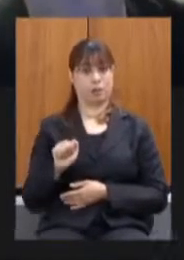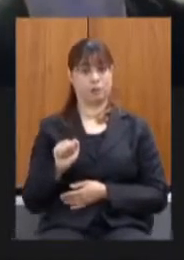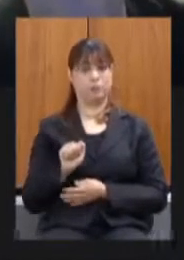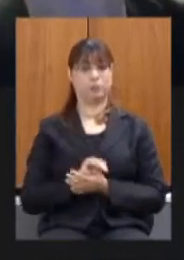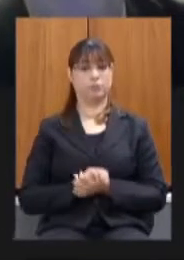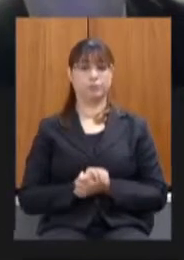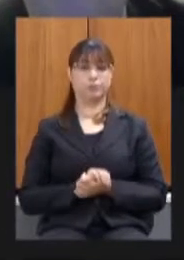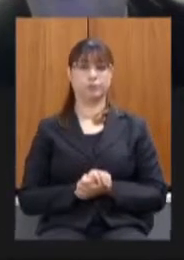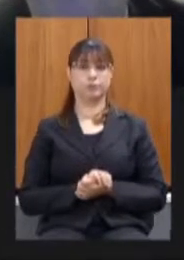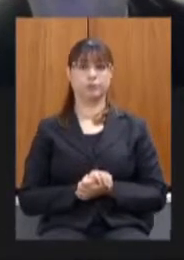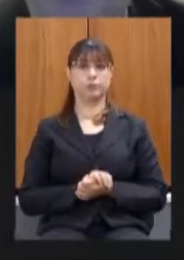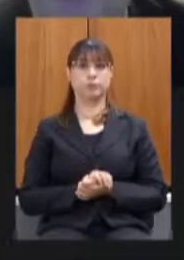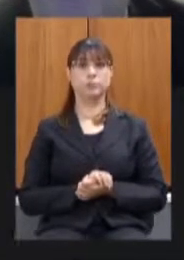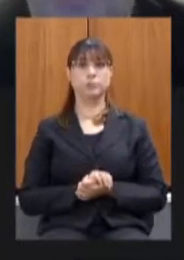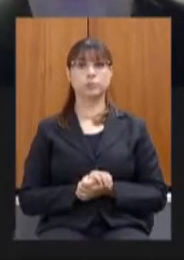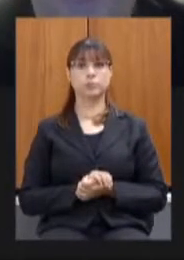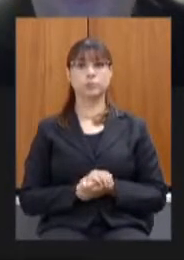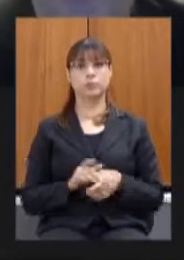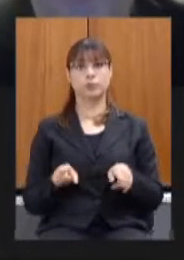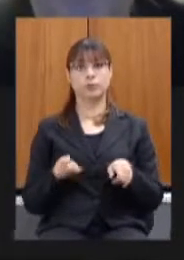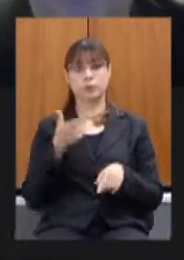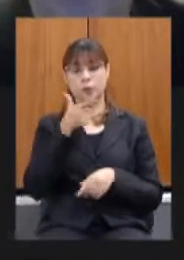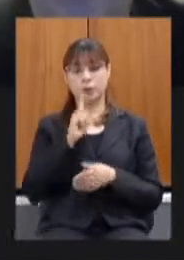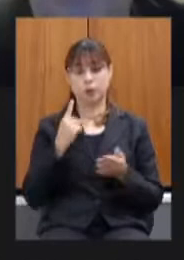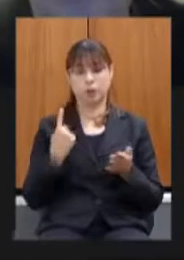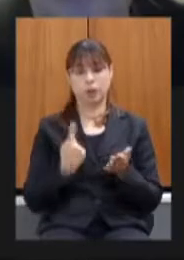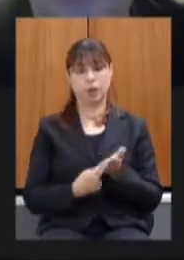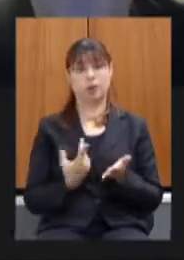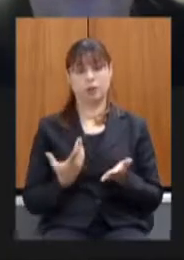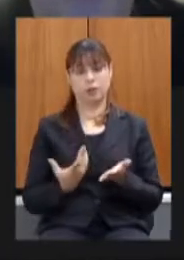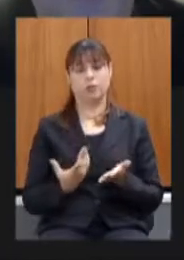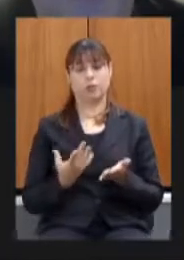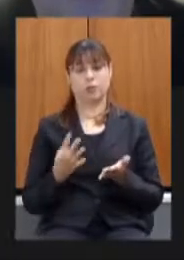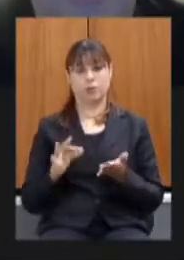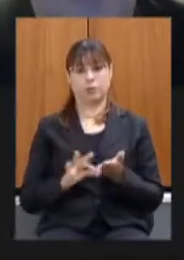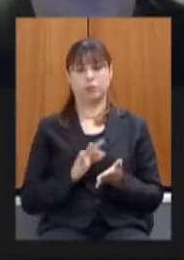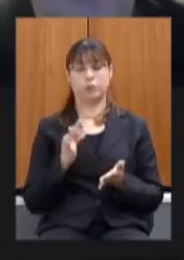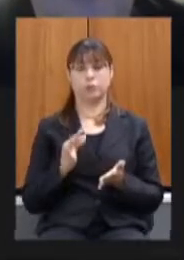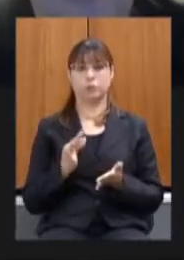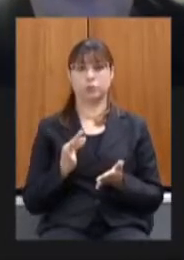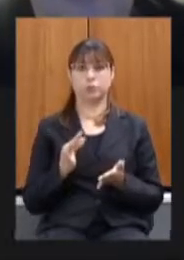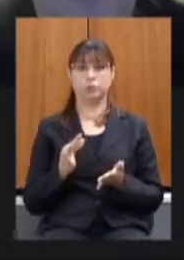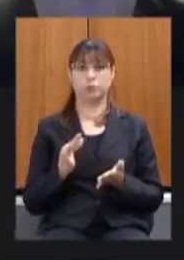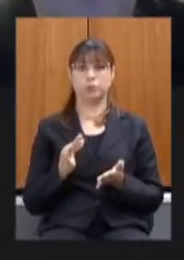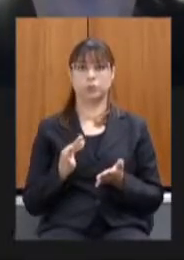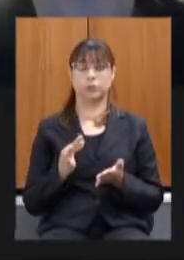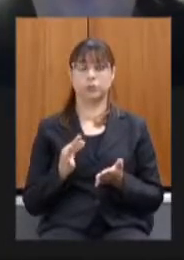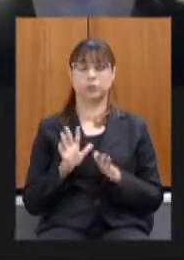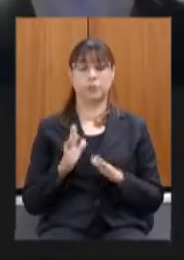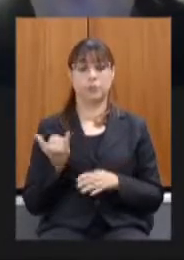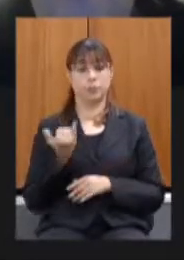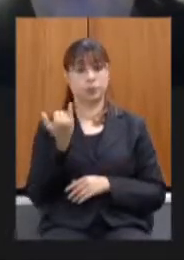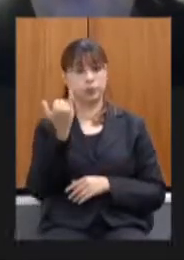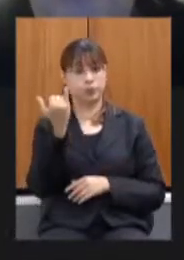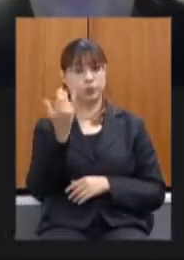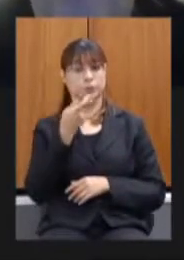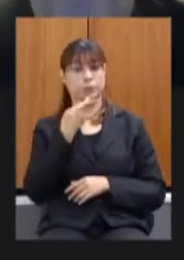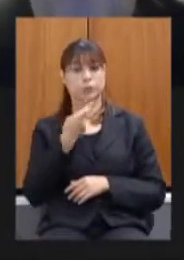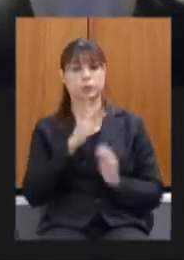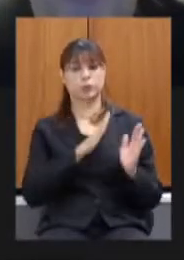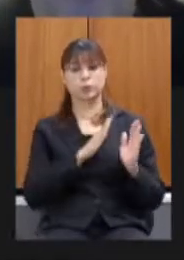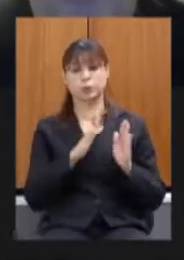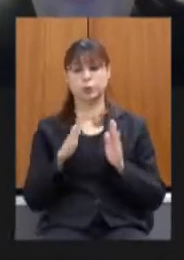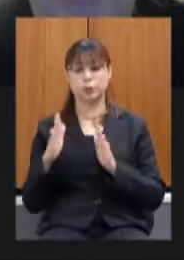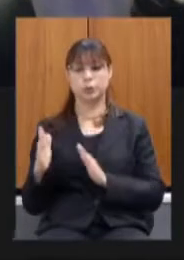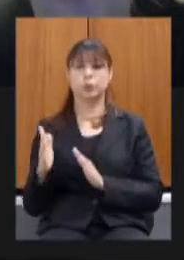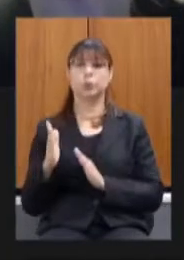e se possível sair um acordo importante dizer que durante todo este tempo foi